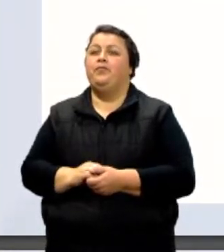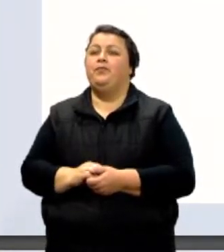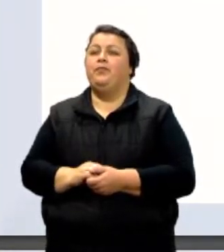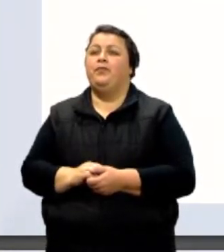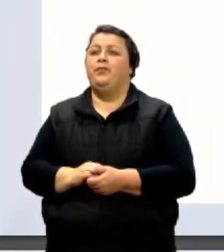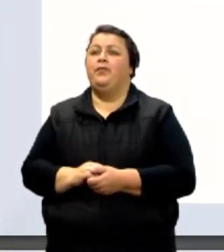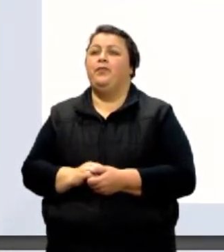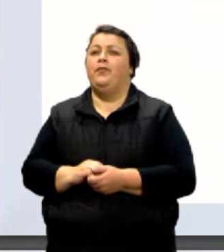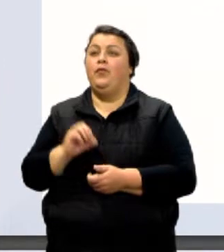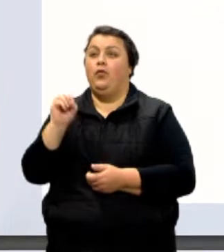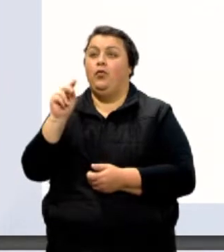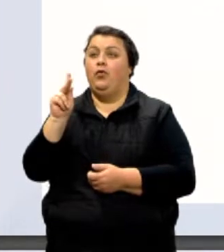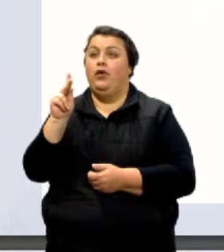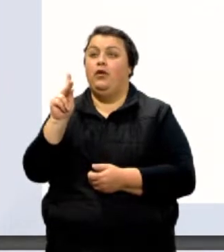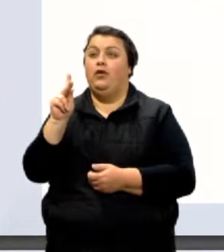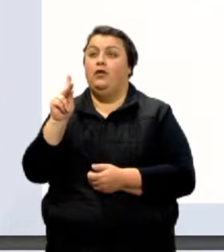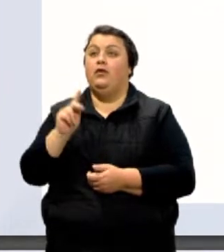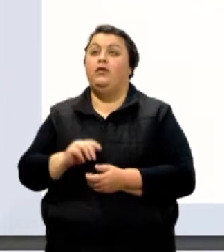Ok?